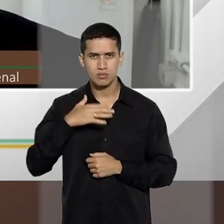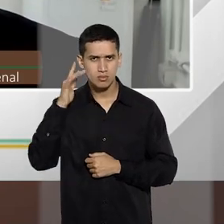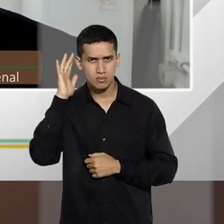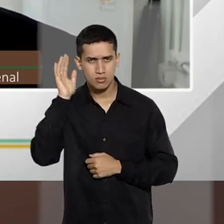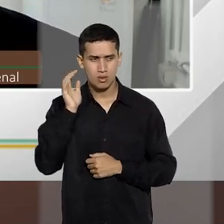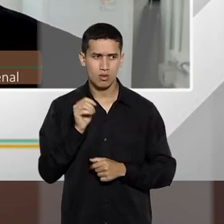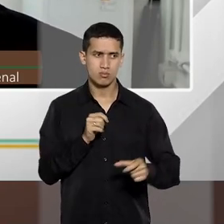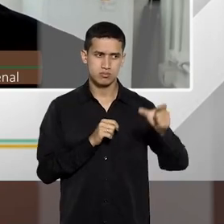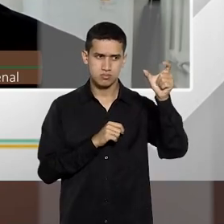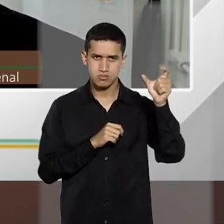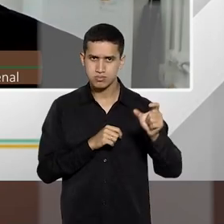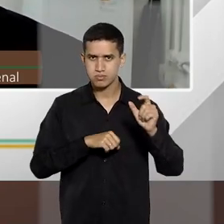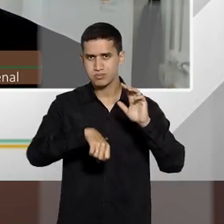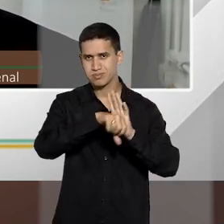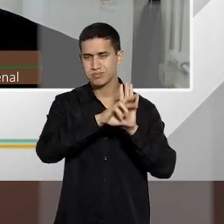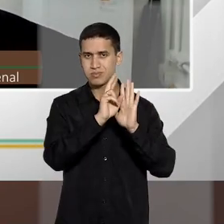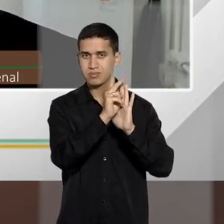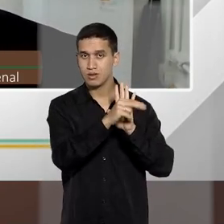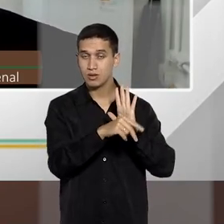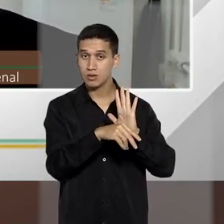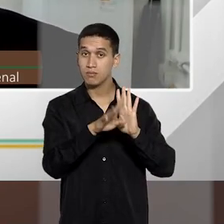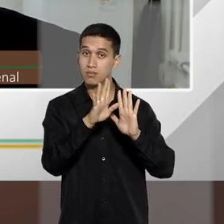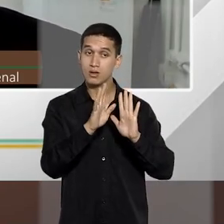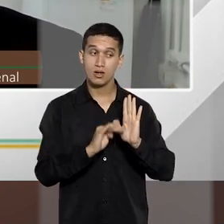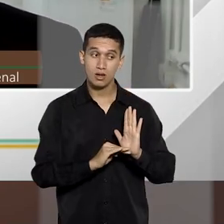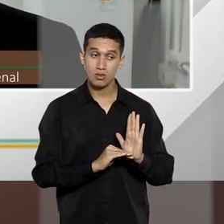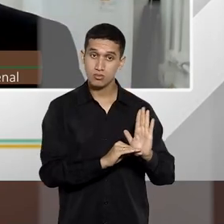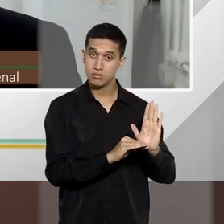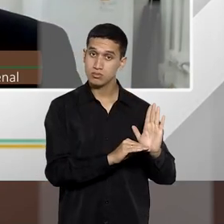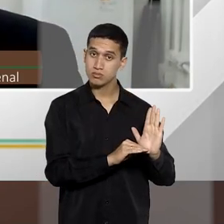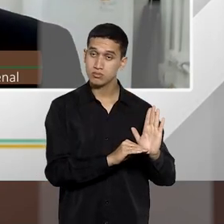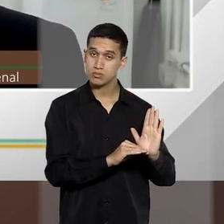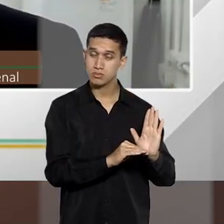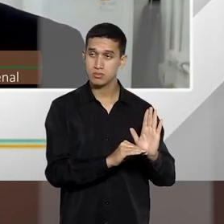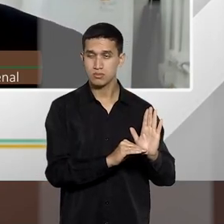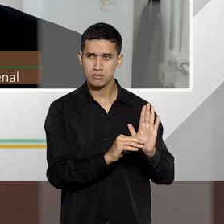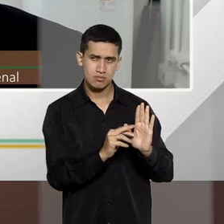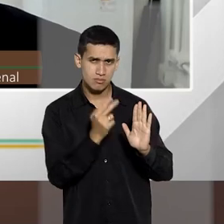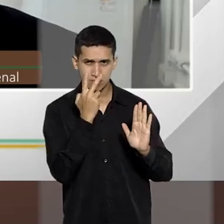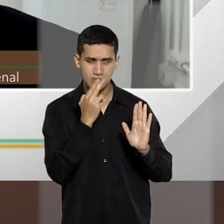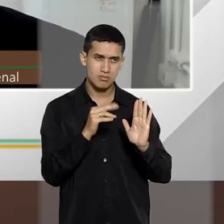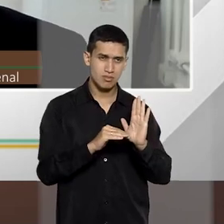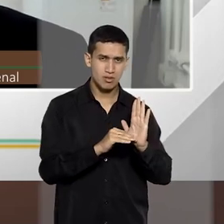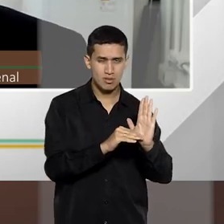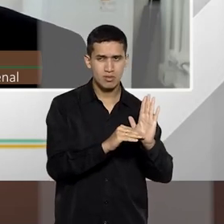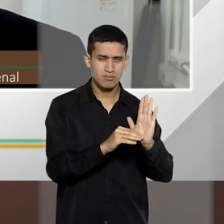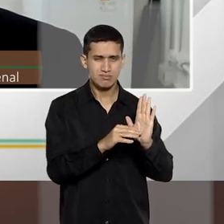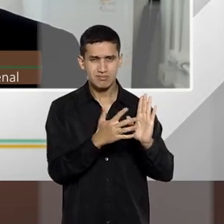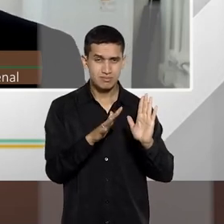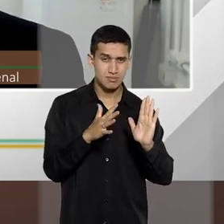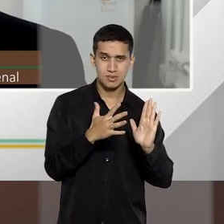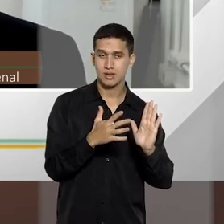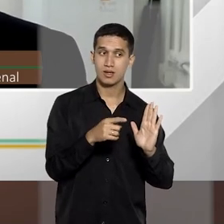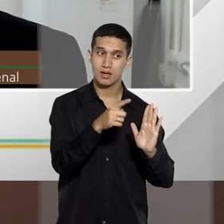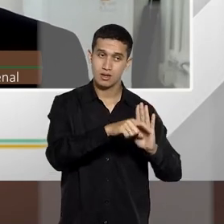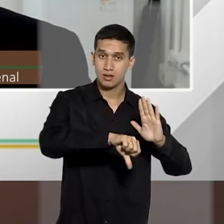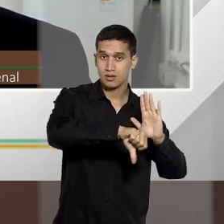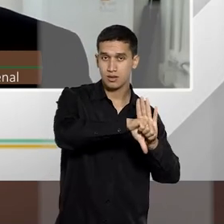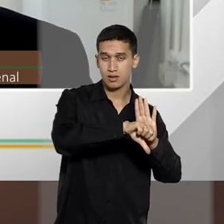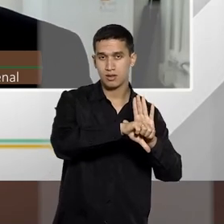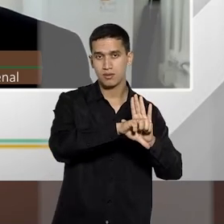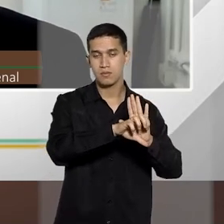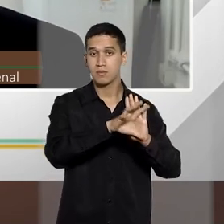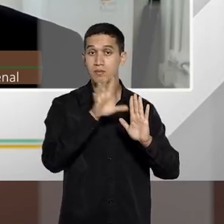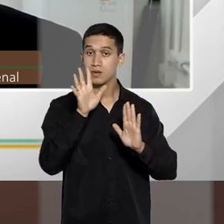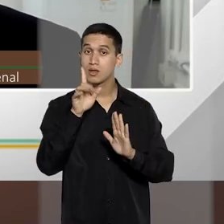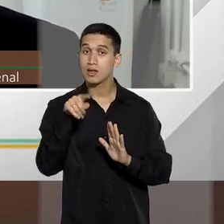mas em benefício do criminoso para que, não é bem em benefício, assim, talvez essa não seja a palavra, mas